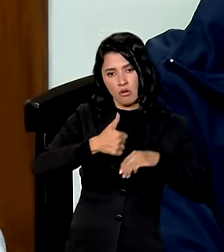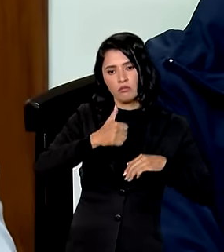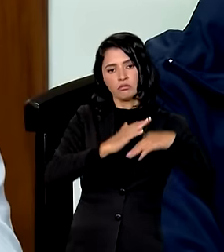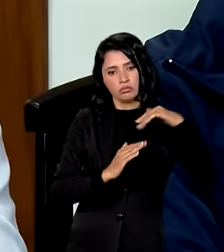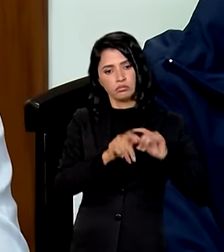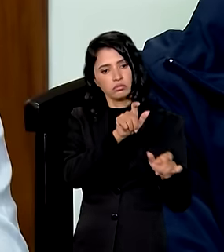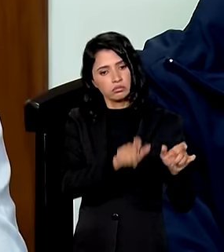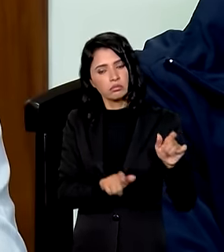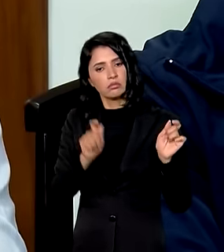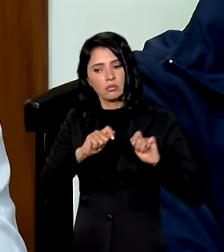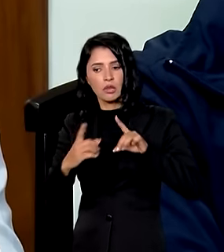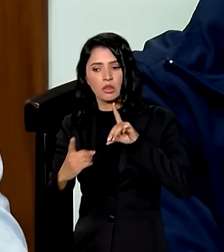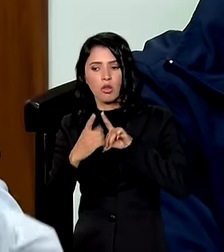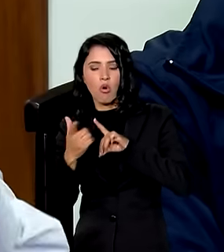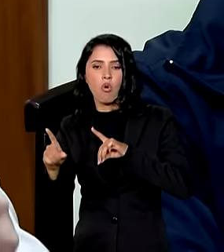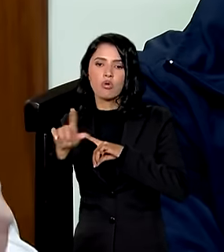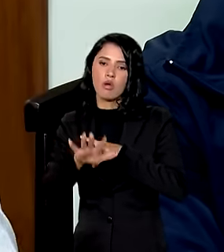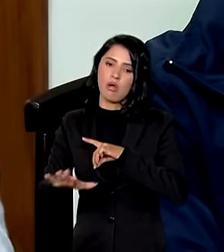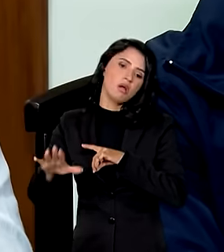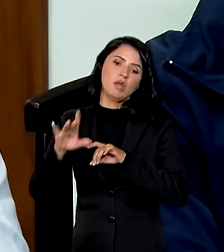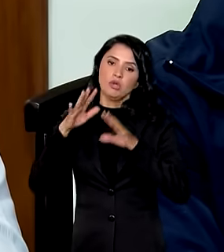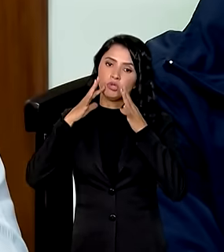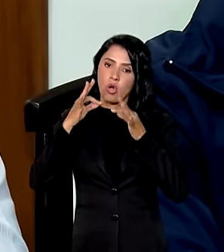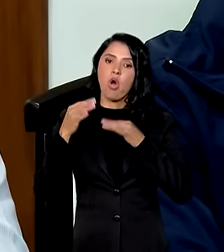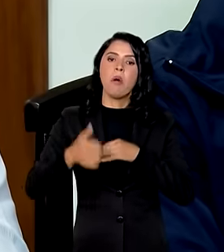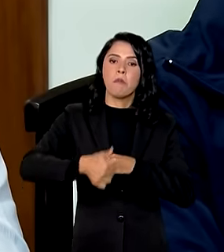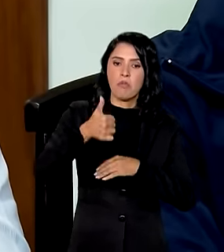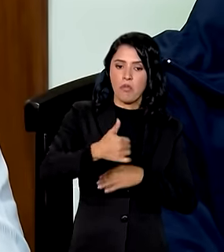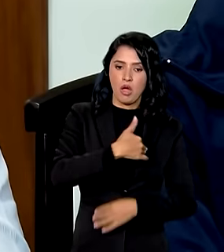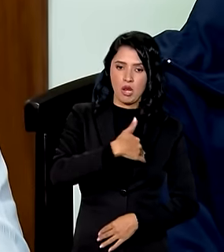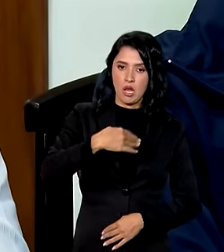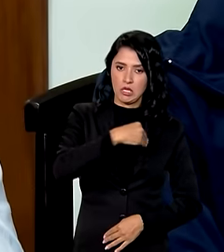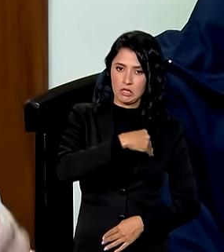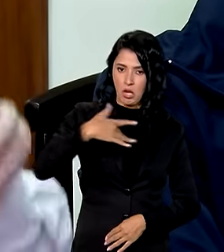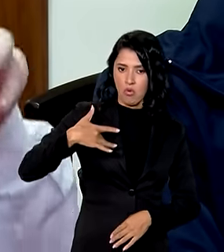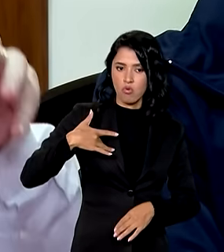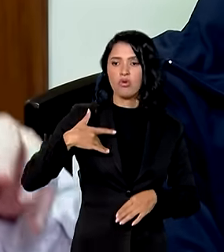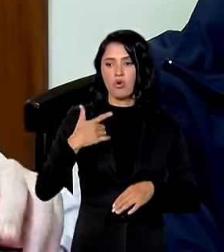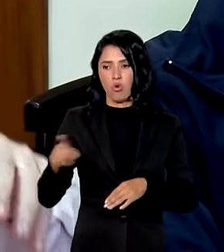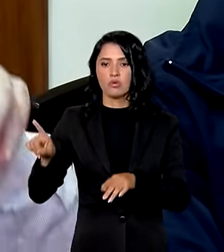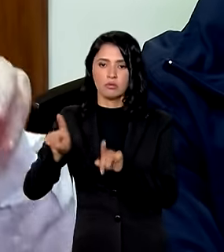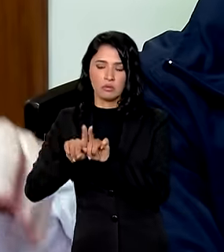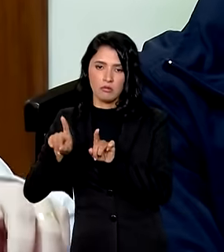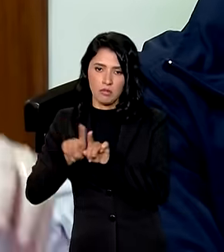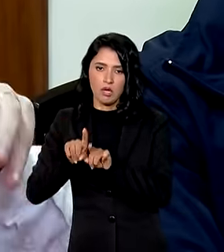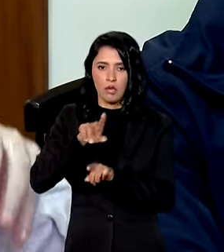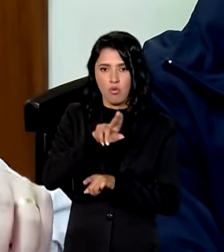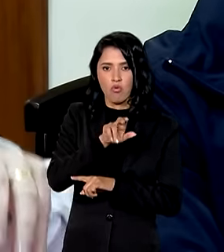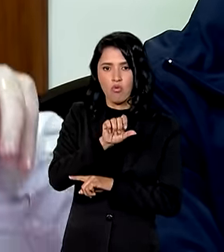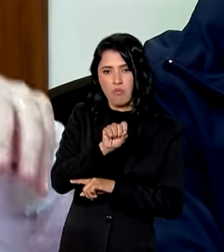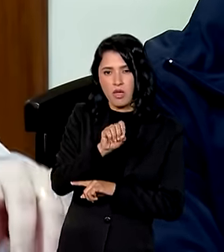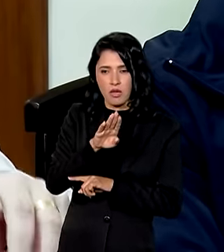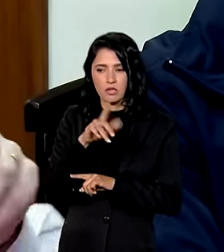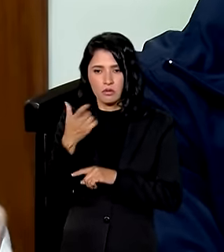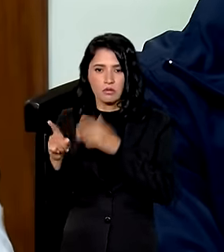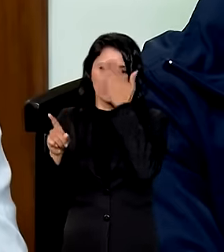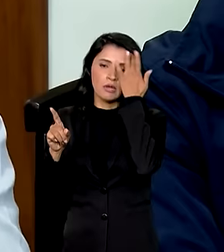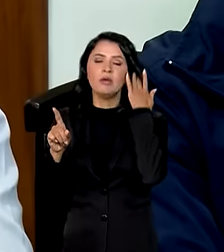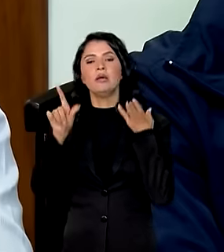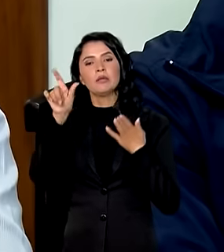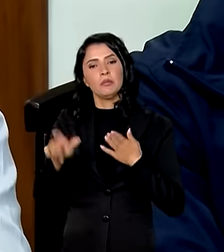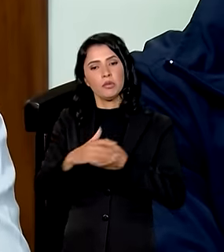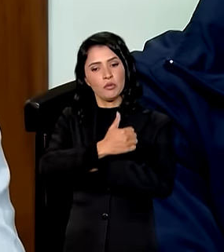atender outros serviços além da atenção primária e saúde assim como considerando aqueles profissionais médicos que não